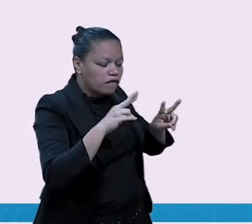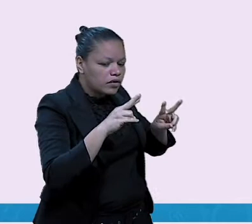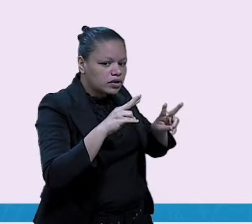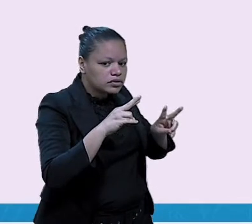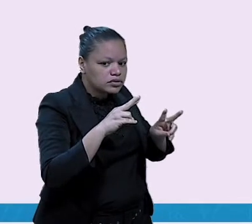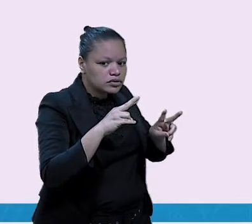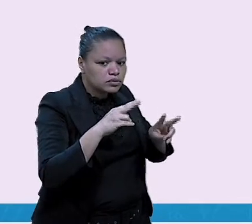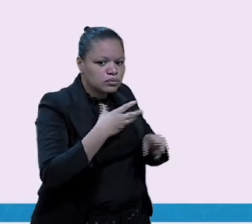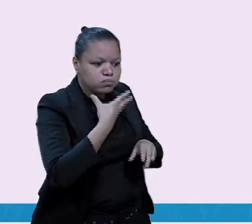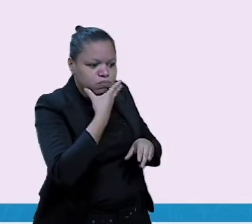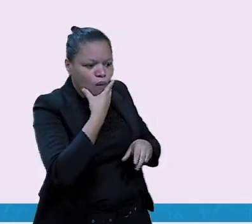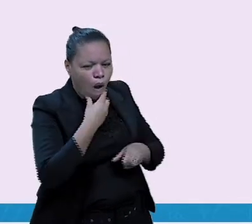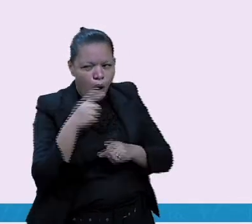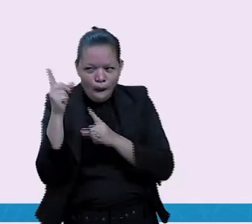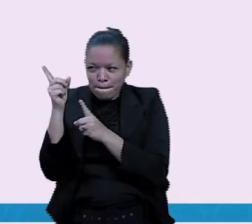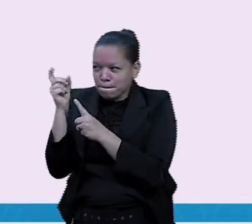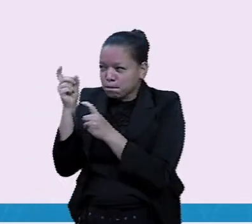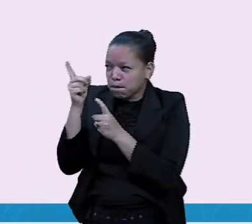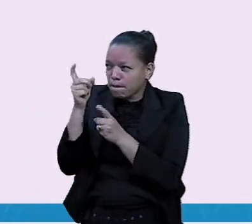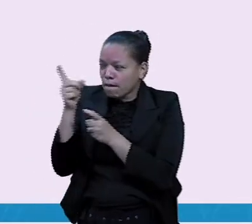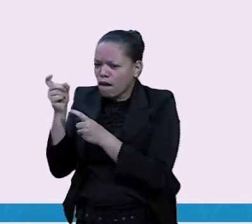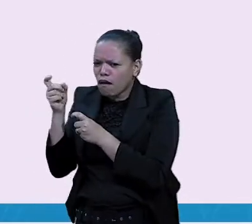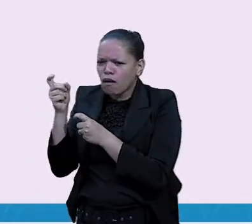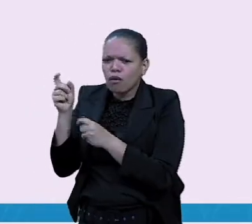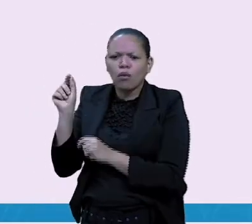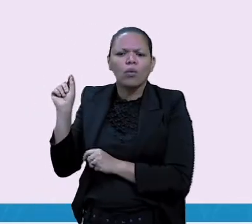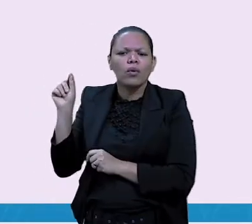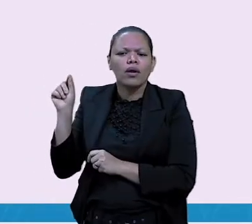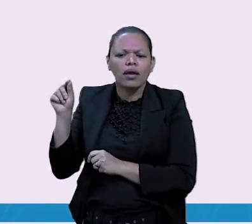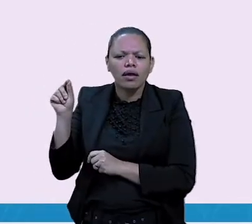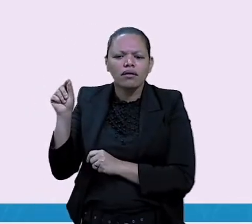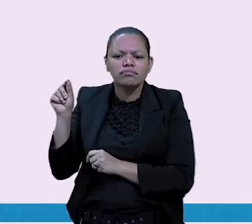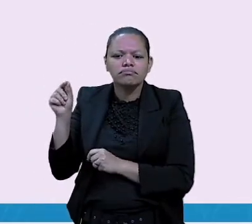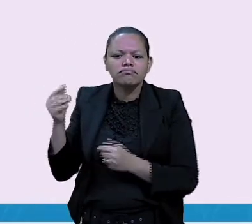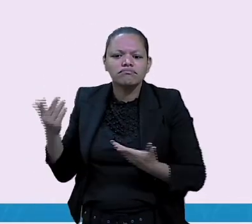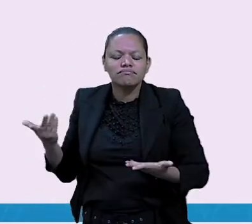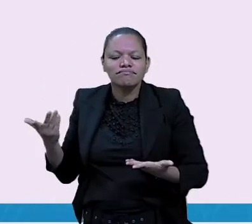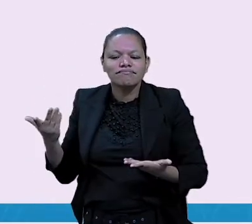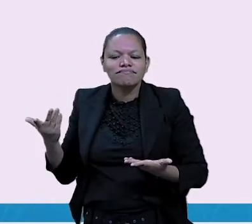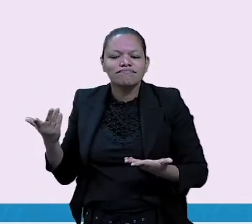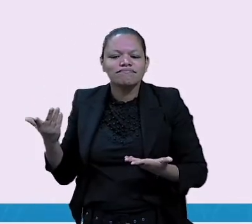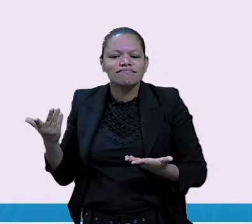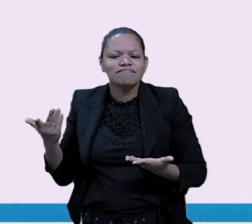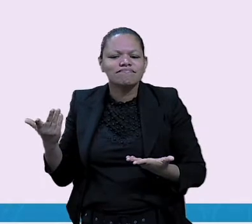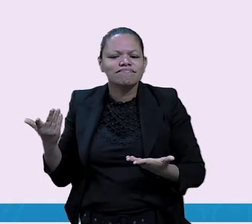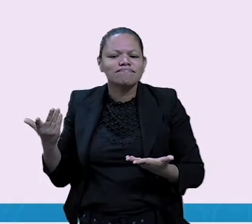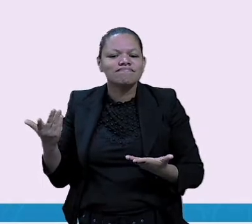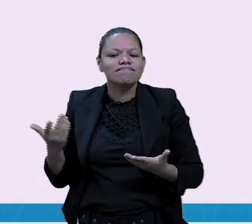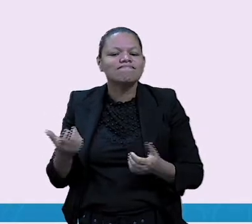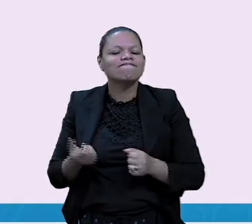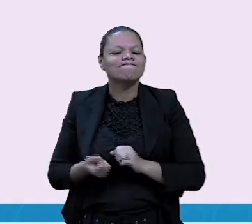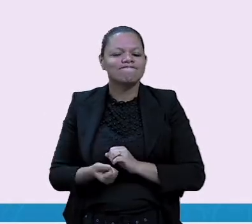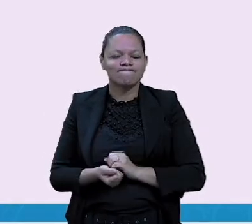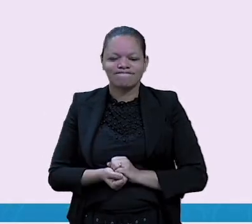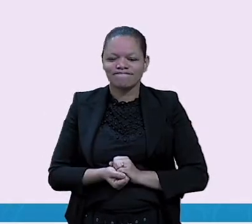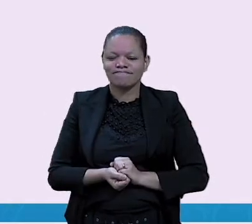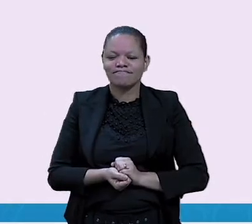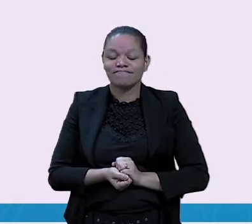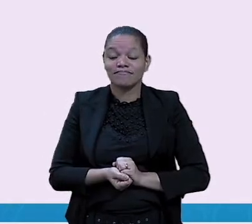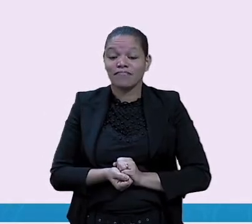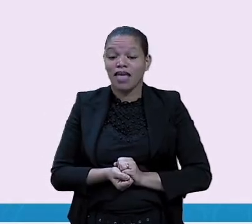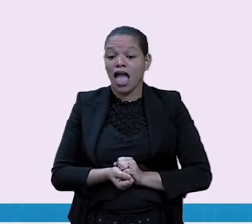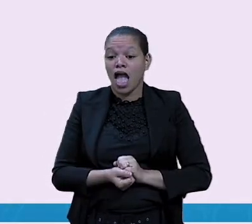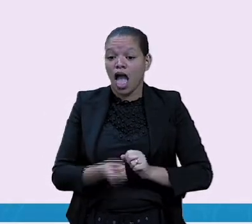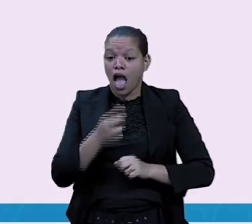Isso mesmo. formiga teria afogado. Não ia ter ninguém pra jogar uma folhinha ali pra ela ir até a margem. E ela